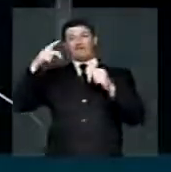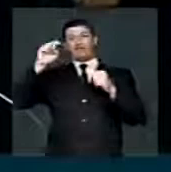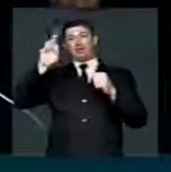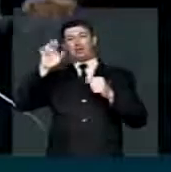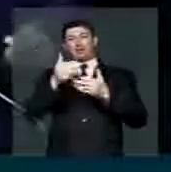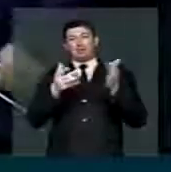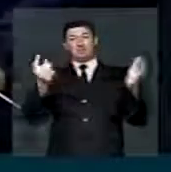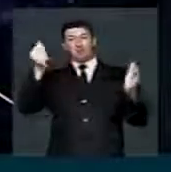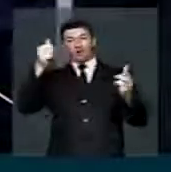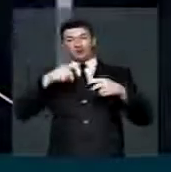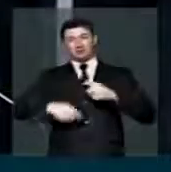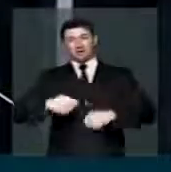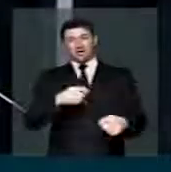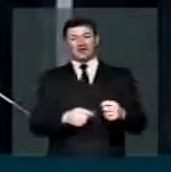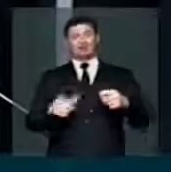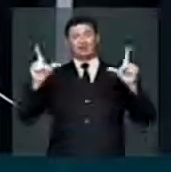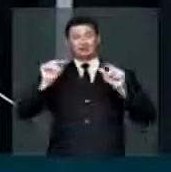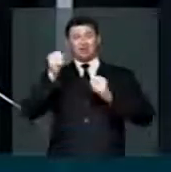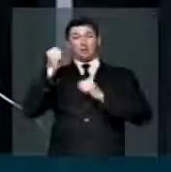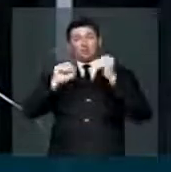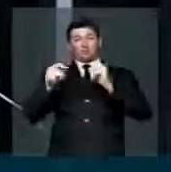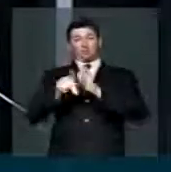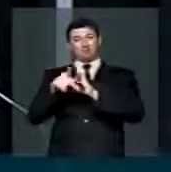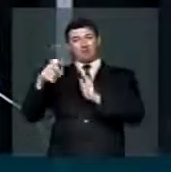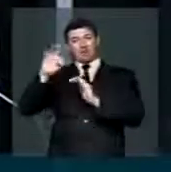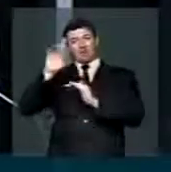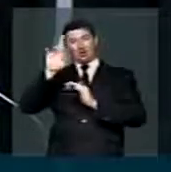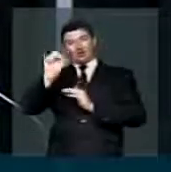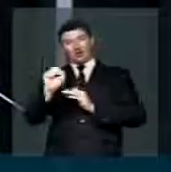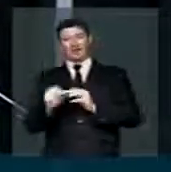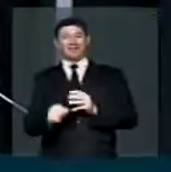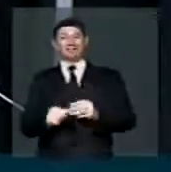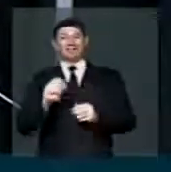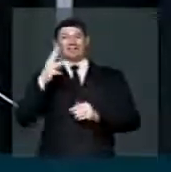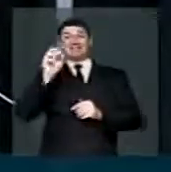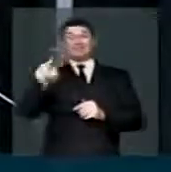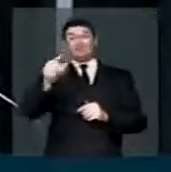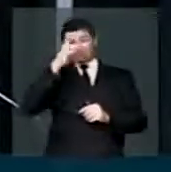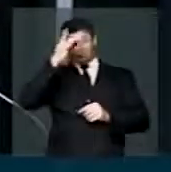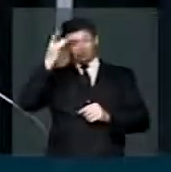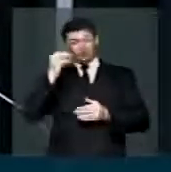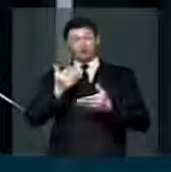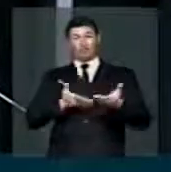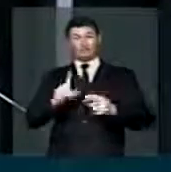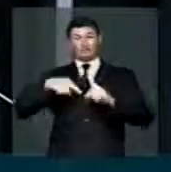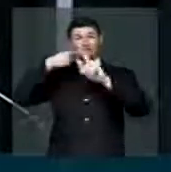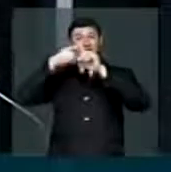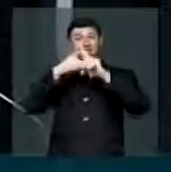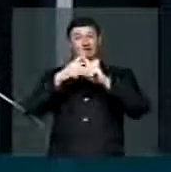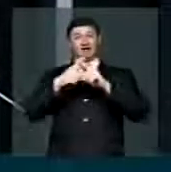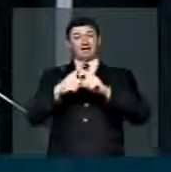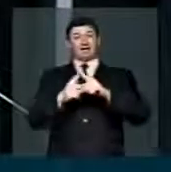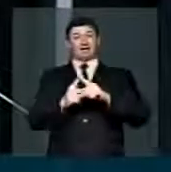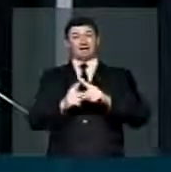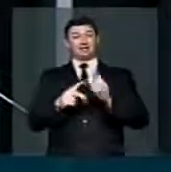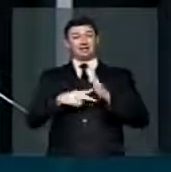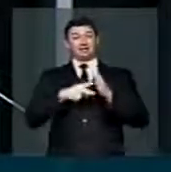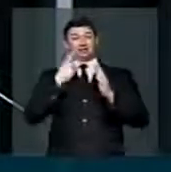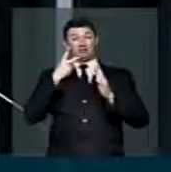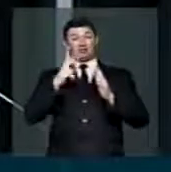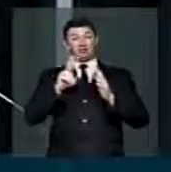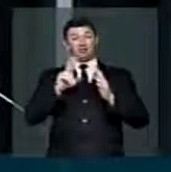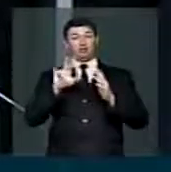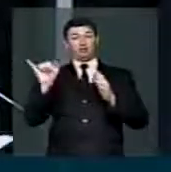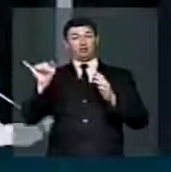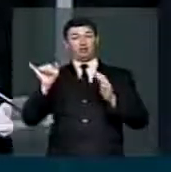da diminuição de produção da Petrobras, dos 30 mil funcionários a mais que, segundo o sindicato,